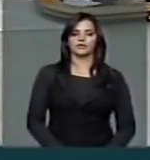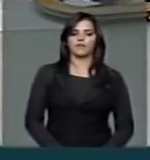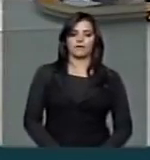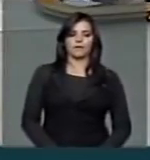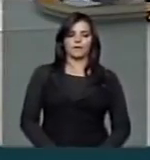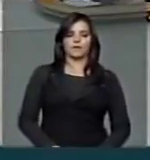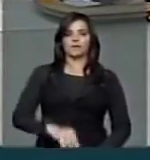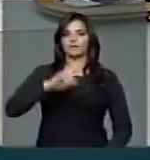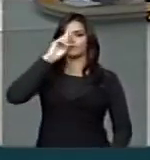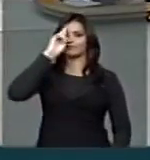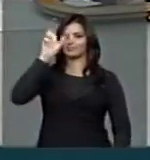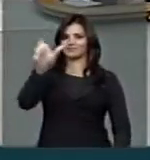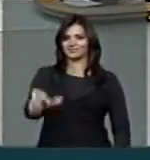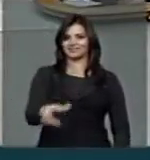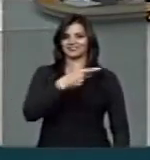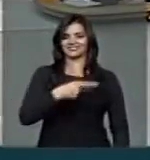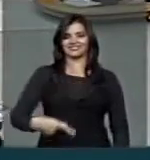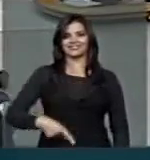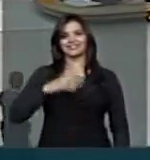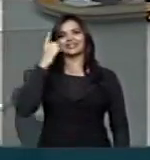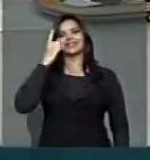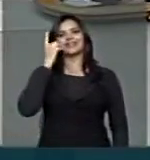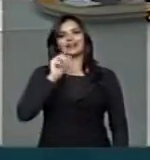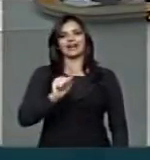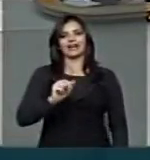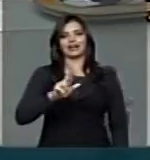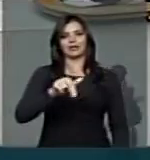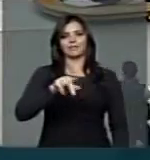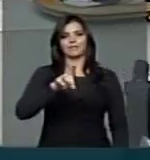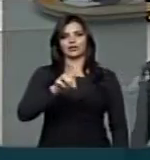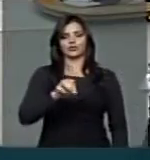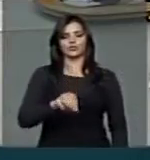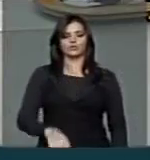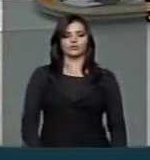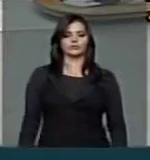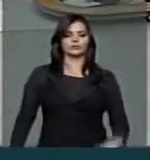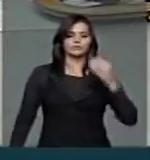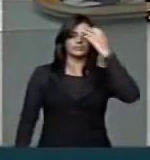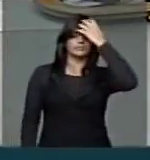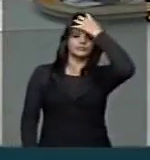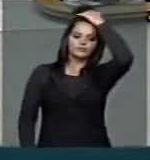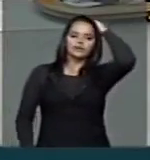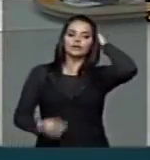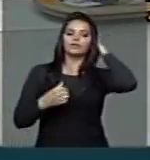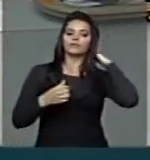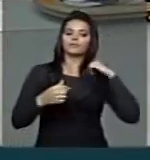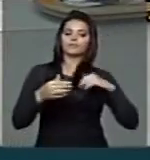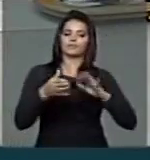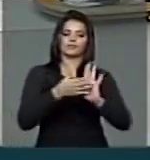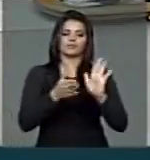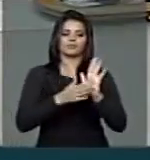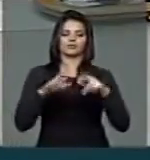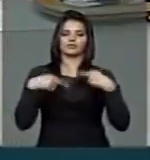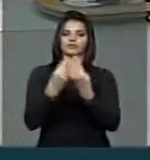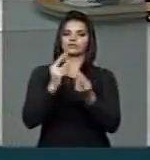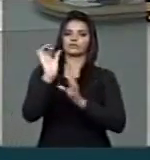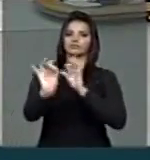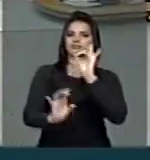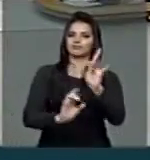Senhor Presidente, deputado Armando Virgílio, proponente da Associação Solene, no qual